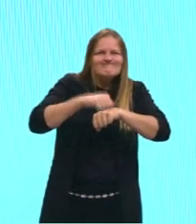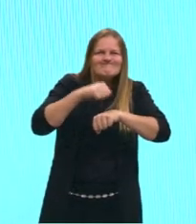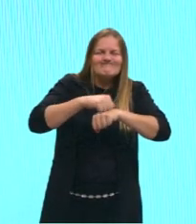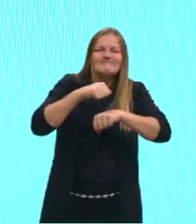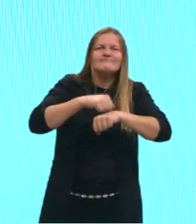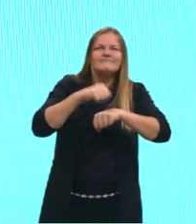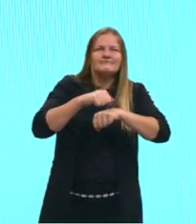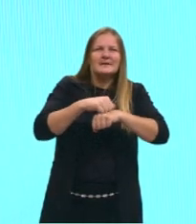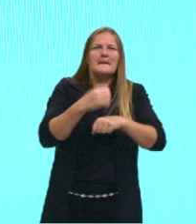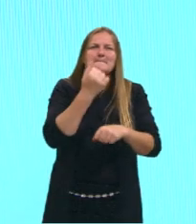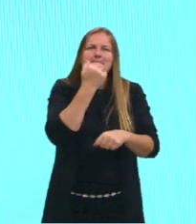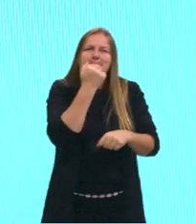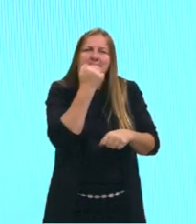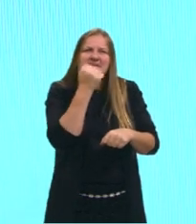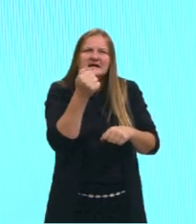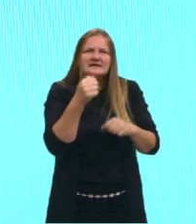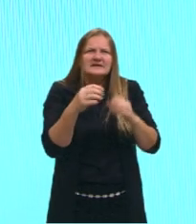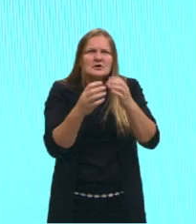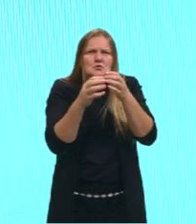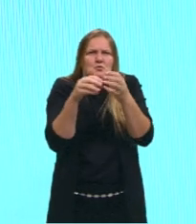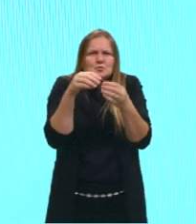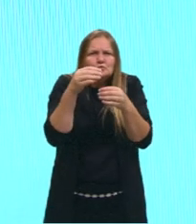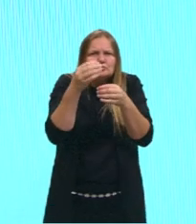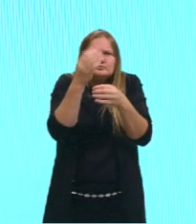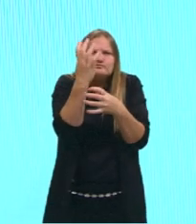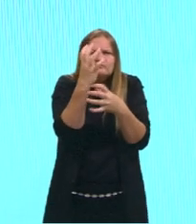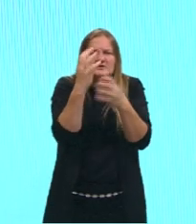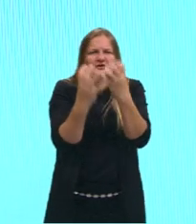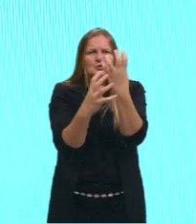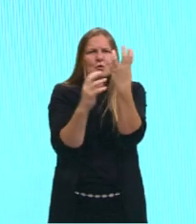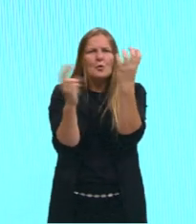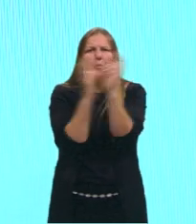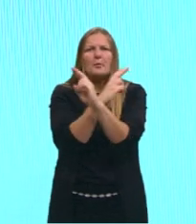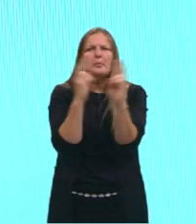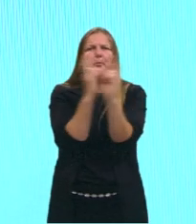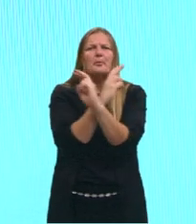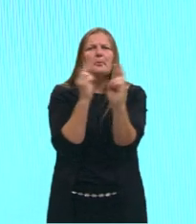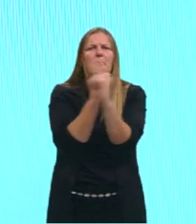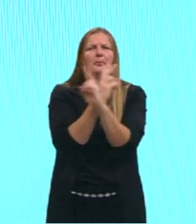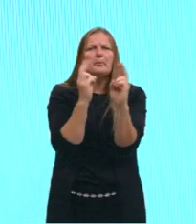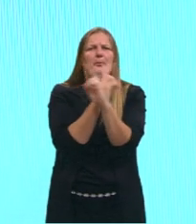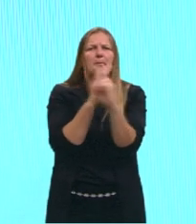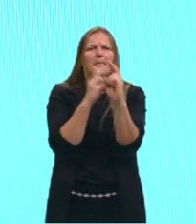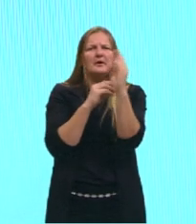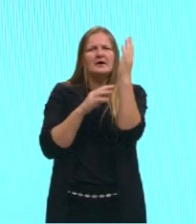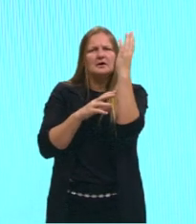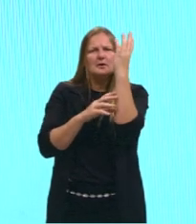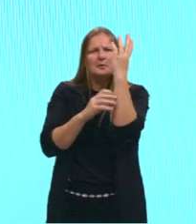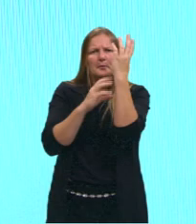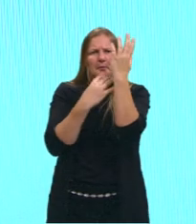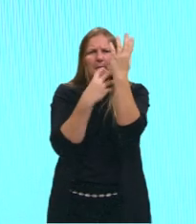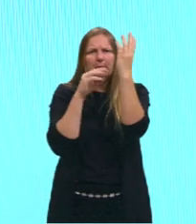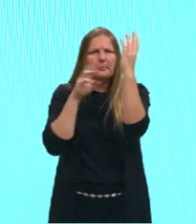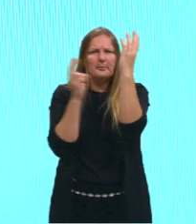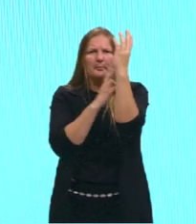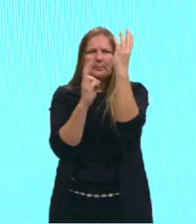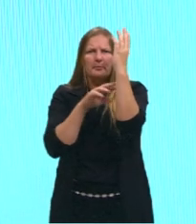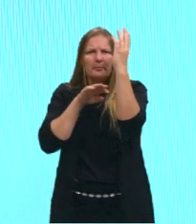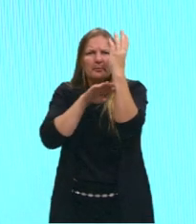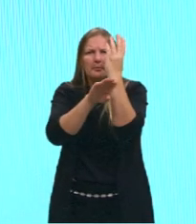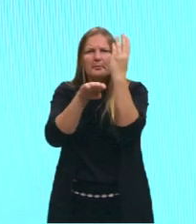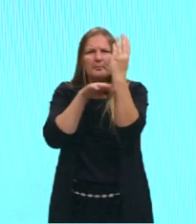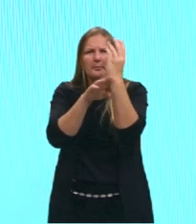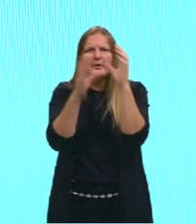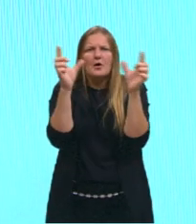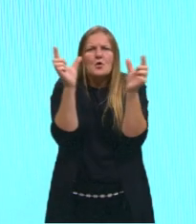Aquela rocha ali, a base dela está bem corroída. Isso acontece por causa da erosão eólica, né? Tu sente também, consegue sentir